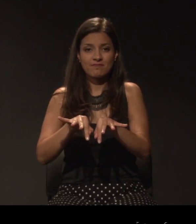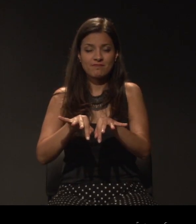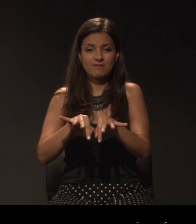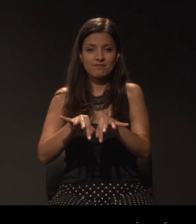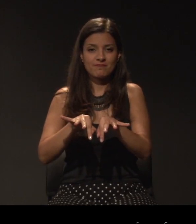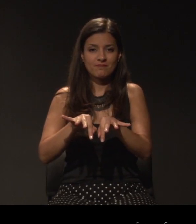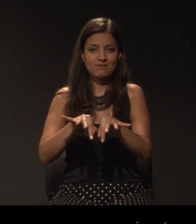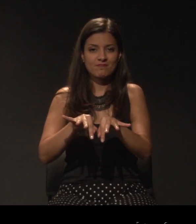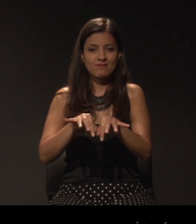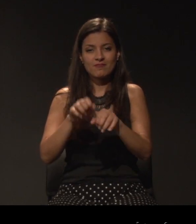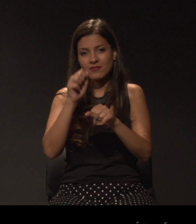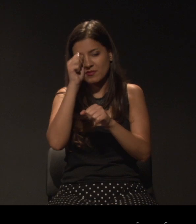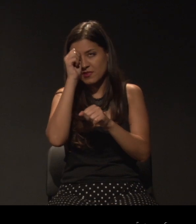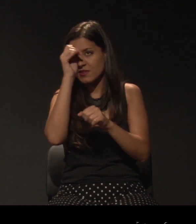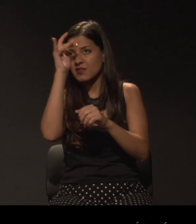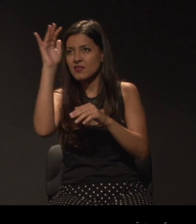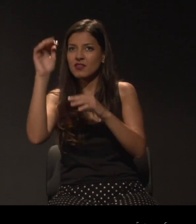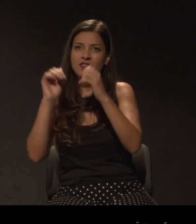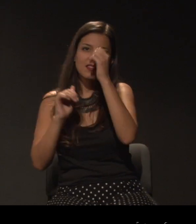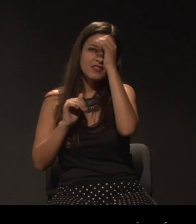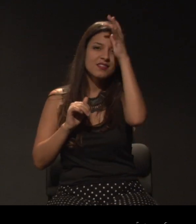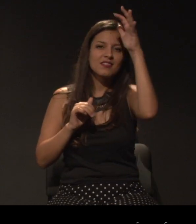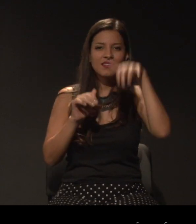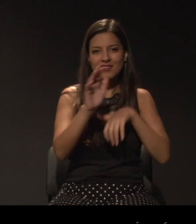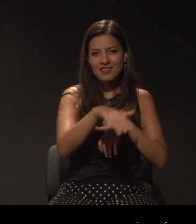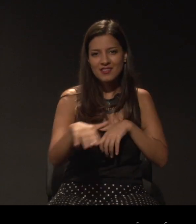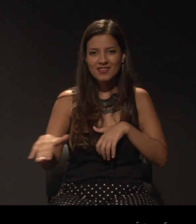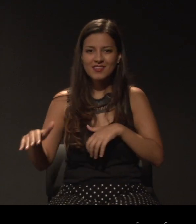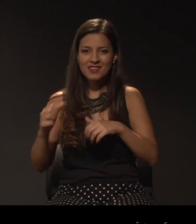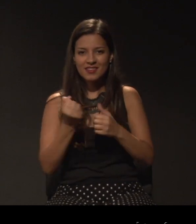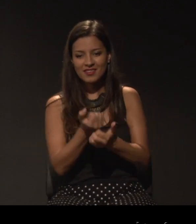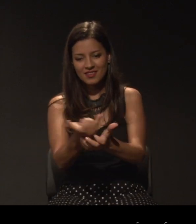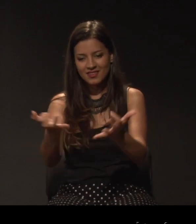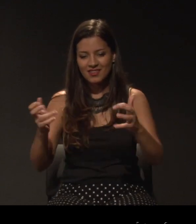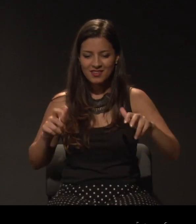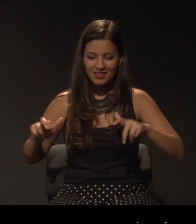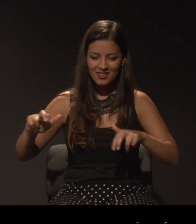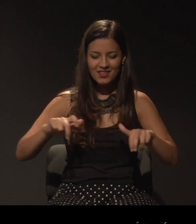Era pensar nos pequeninos correndo descalço pela mata.